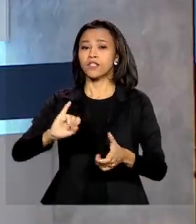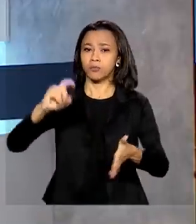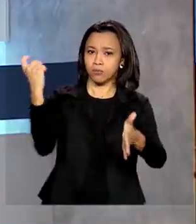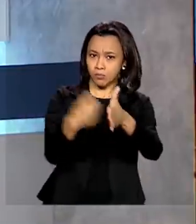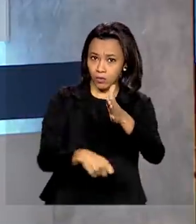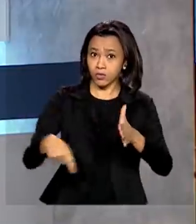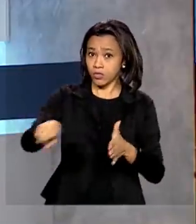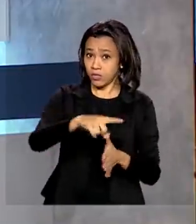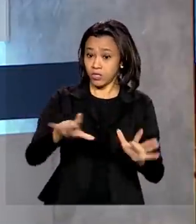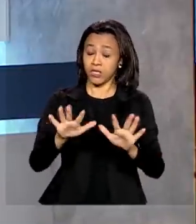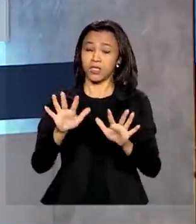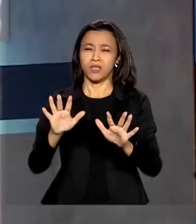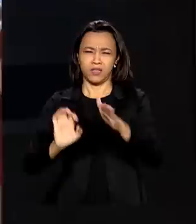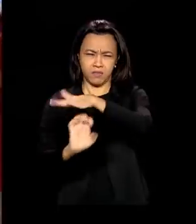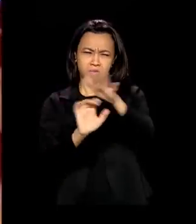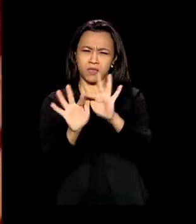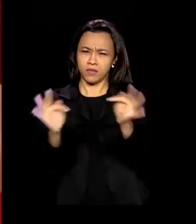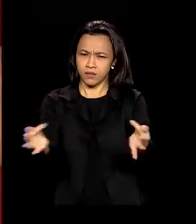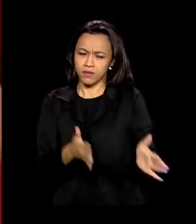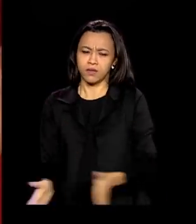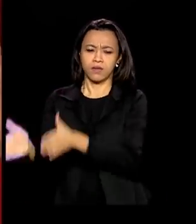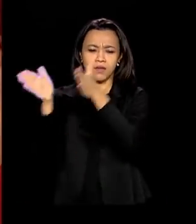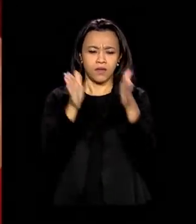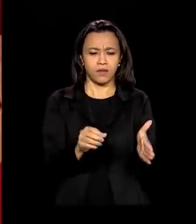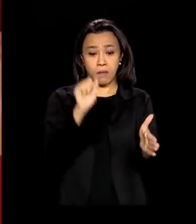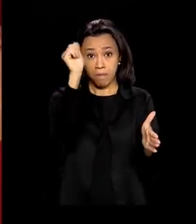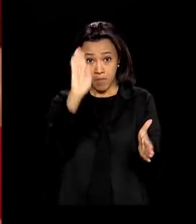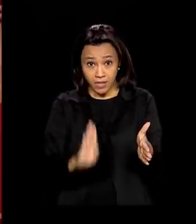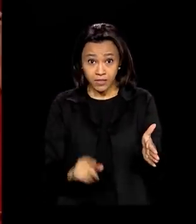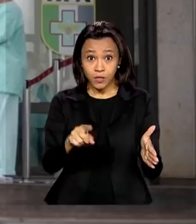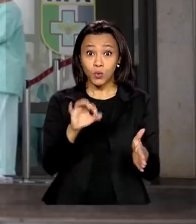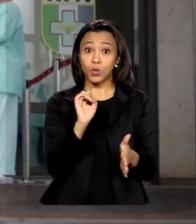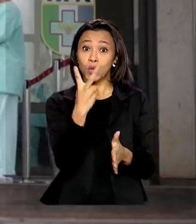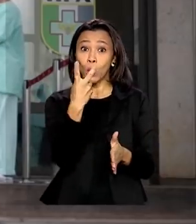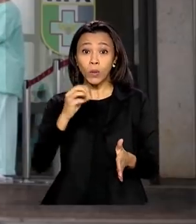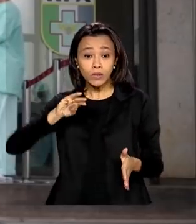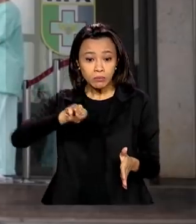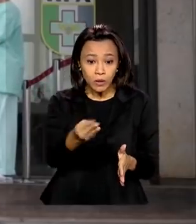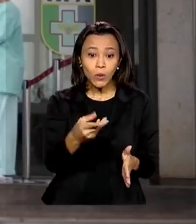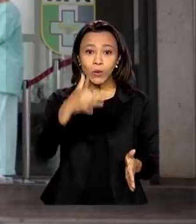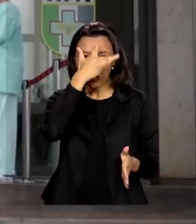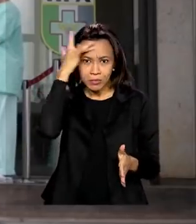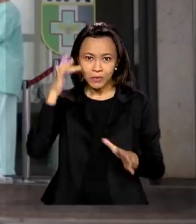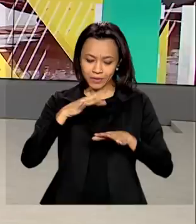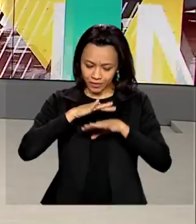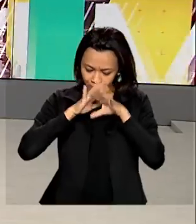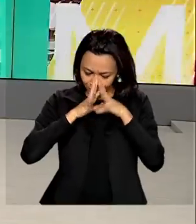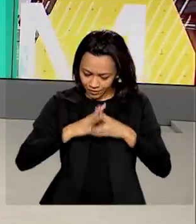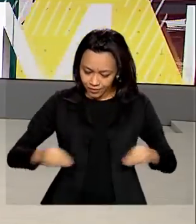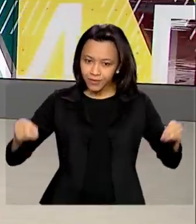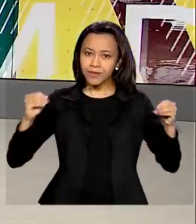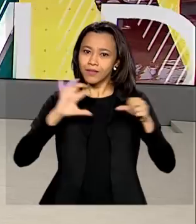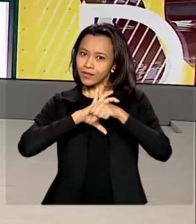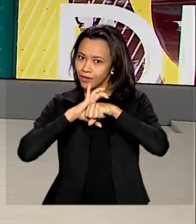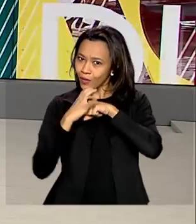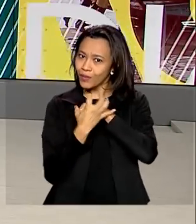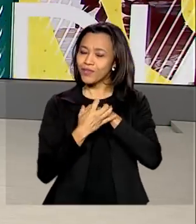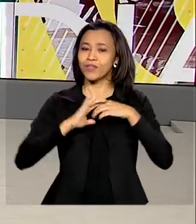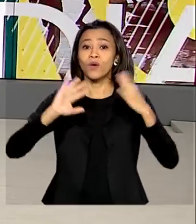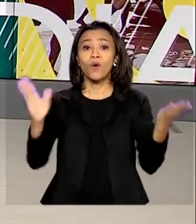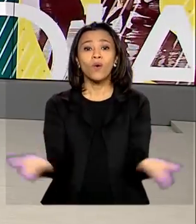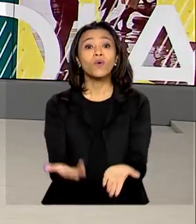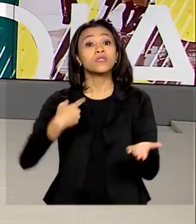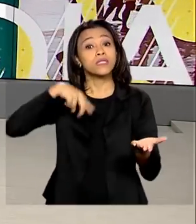E veja também, Brasil registra mais de 2 milhões de recuperados da Covid-19. Hoje é quinta